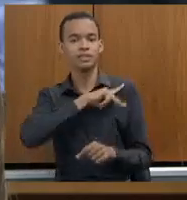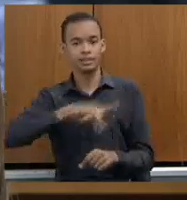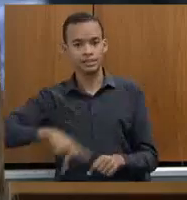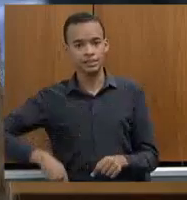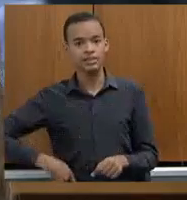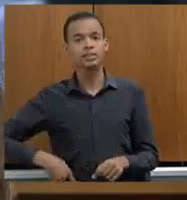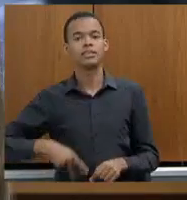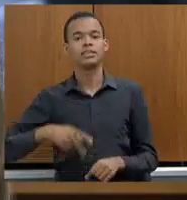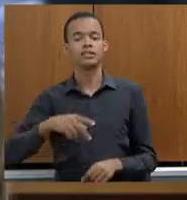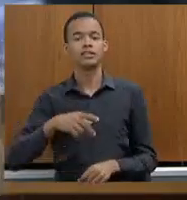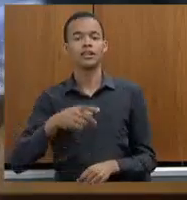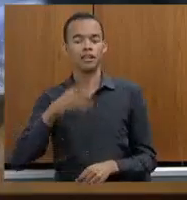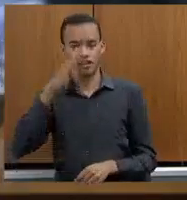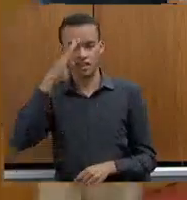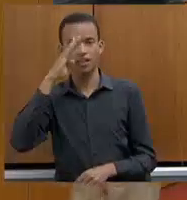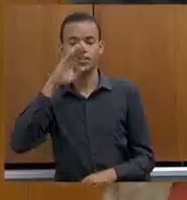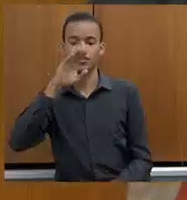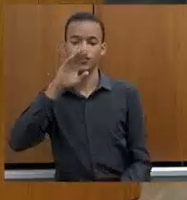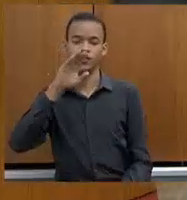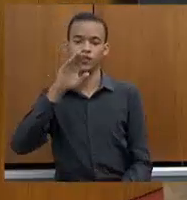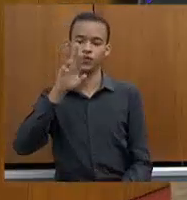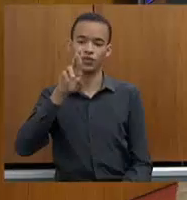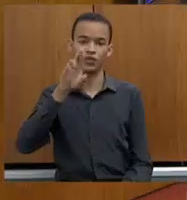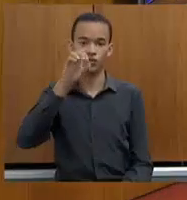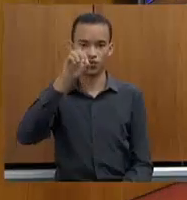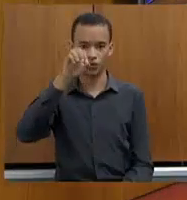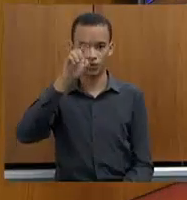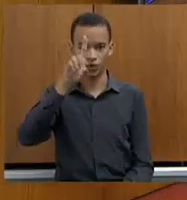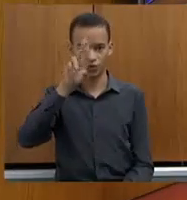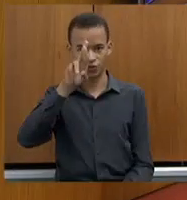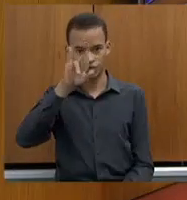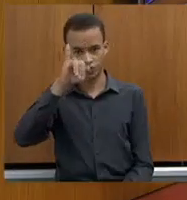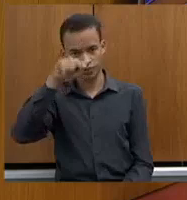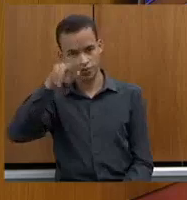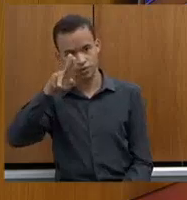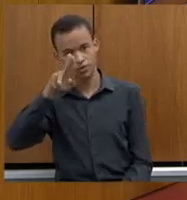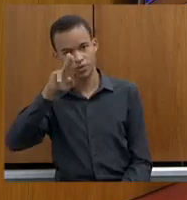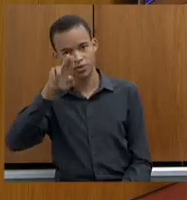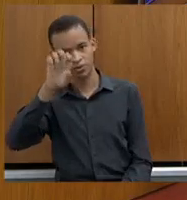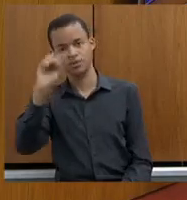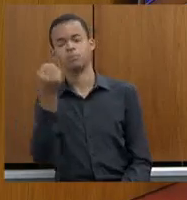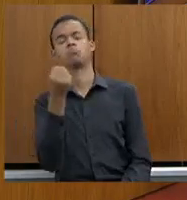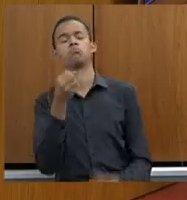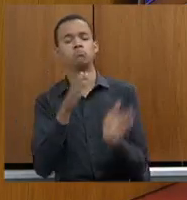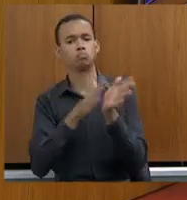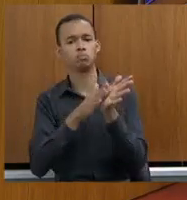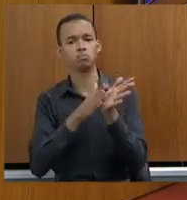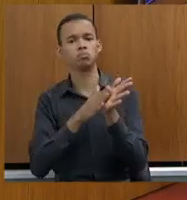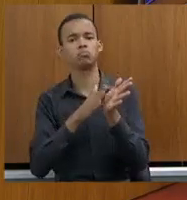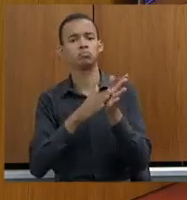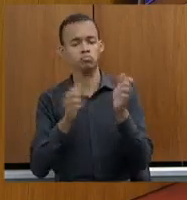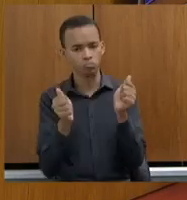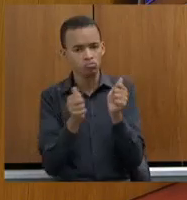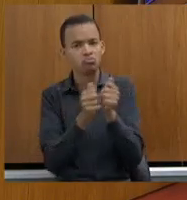Sargento Rodrigues, para que a gente ainda aumente mais. Viu o requerimento endossado? E eu quero,